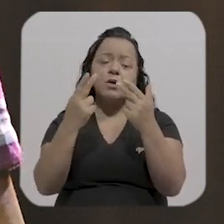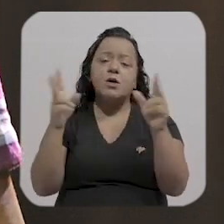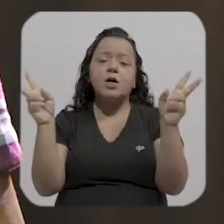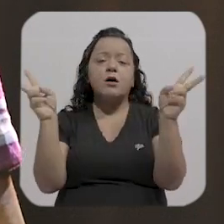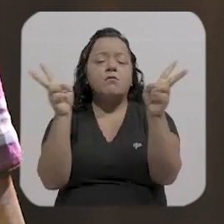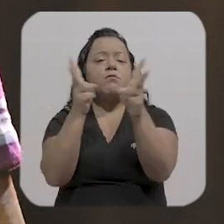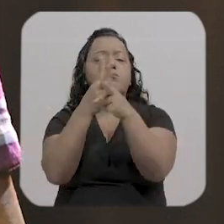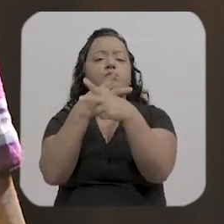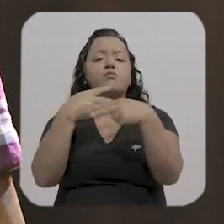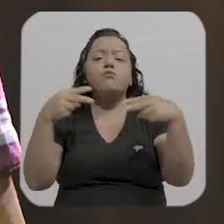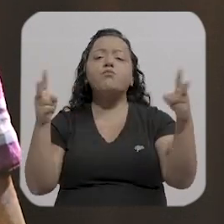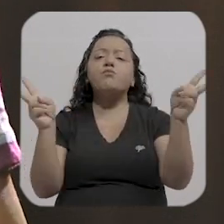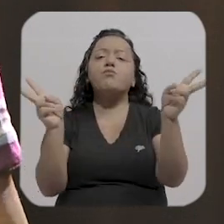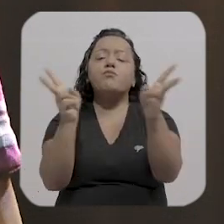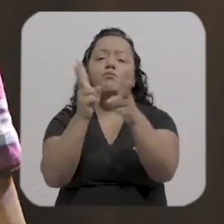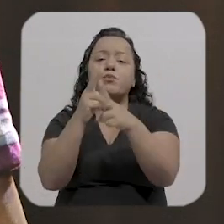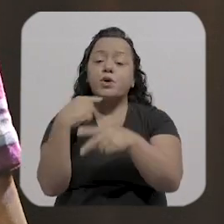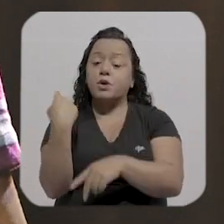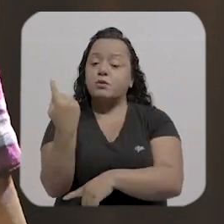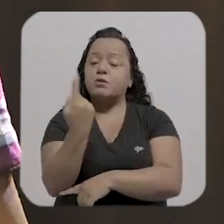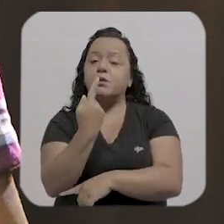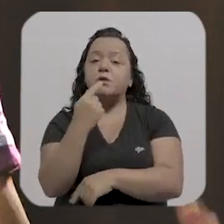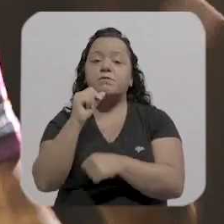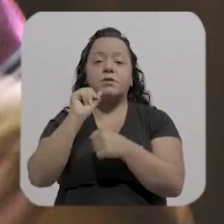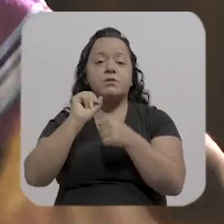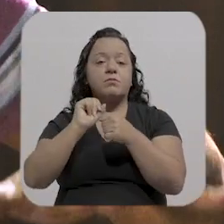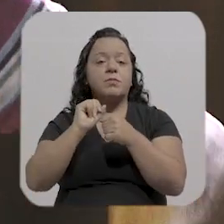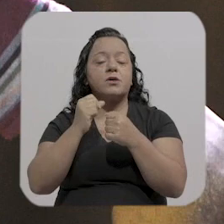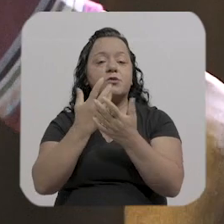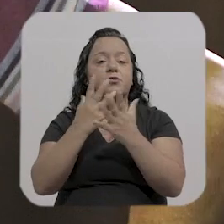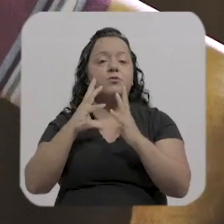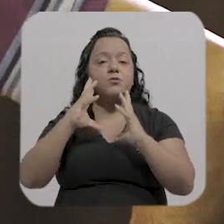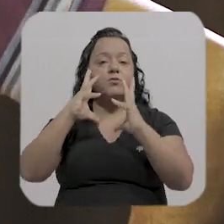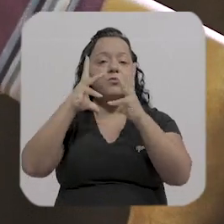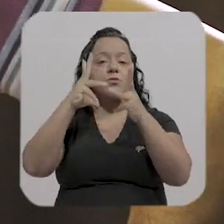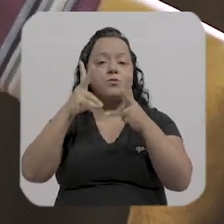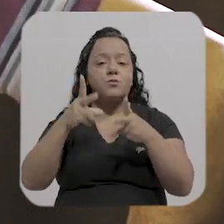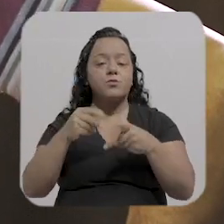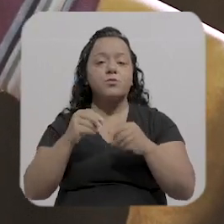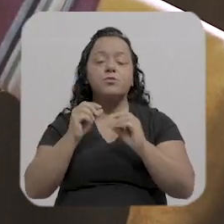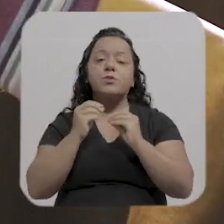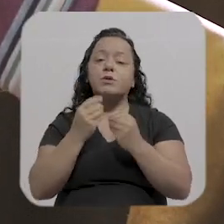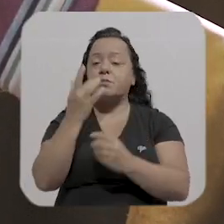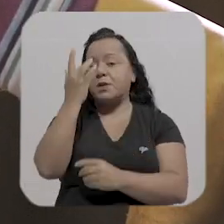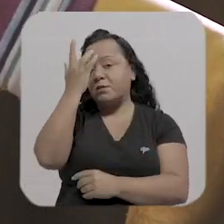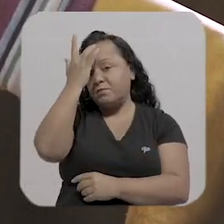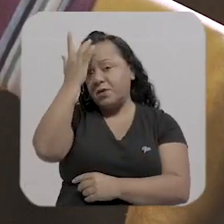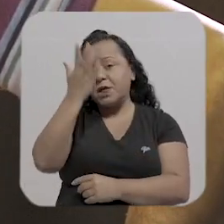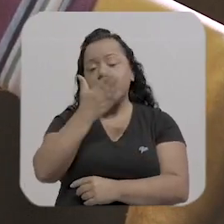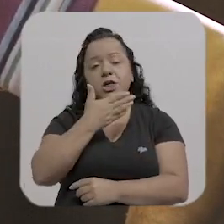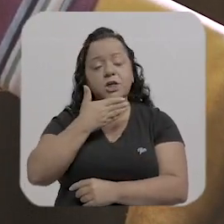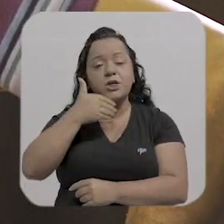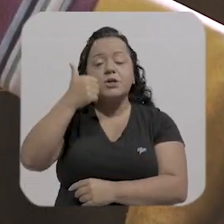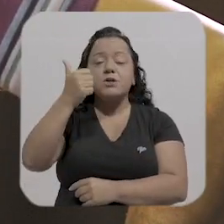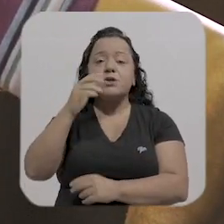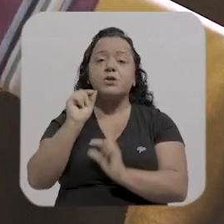então é é mais fácil a gente deixar de ouvir a voz do que a voz se calar né e